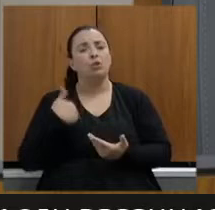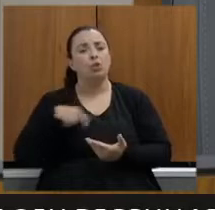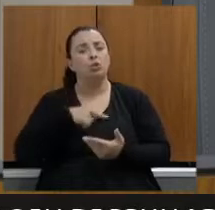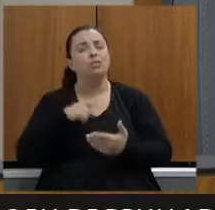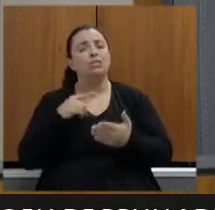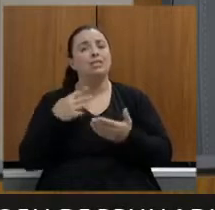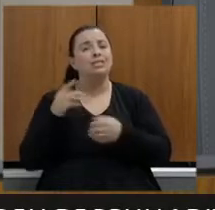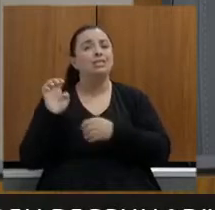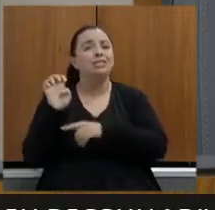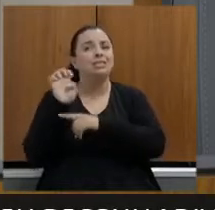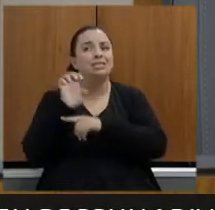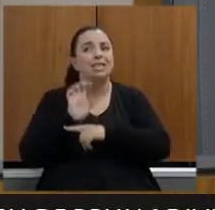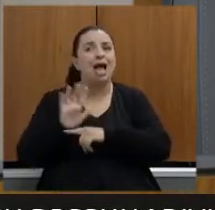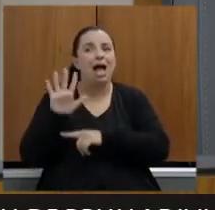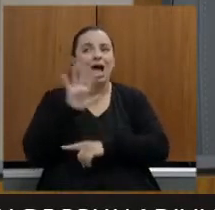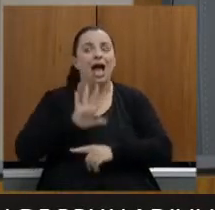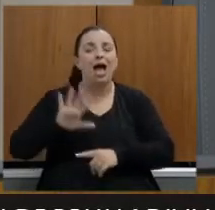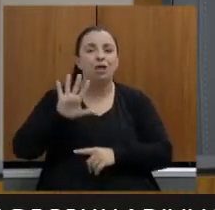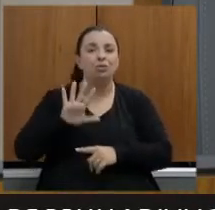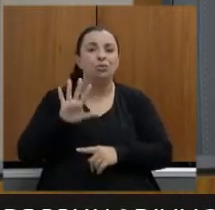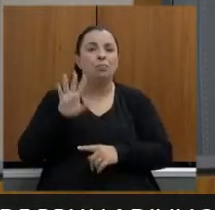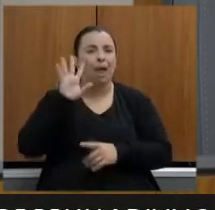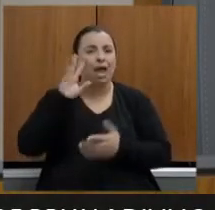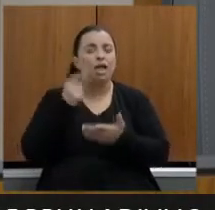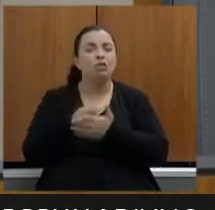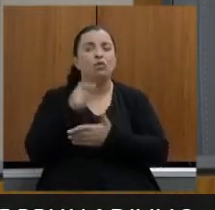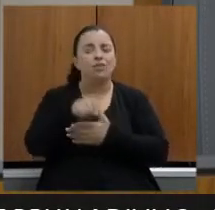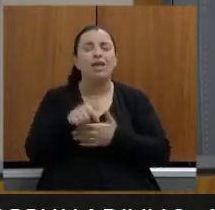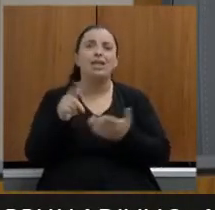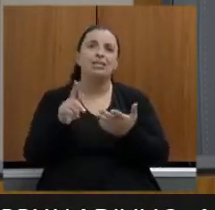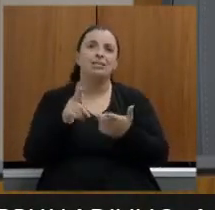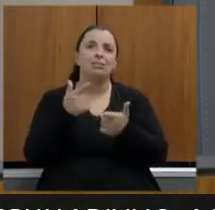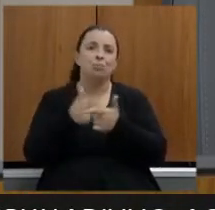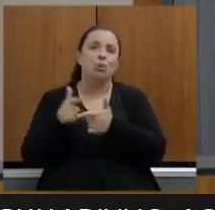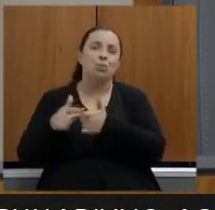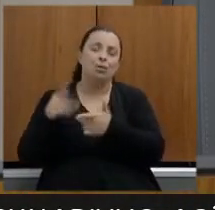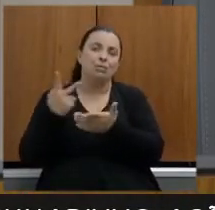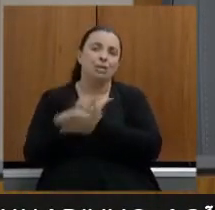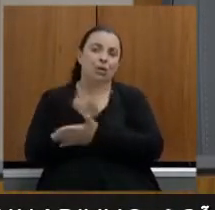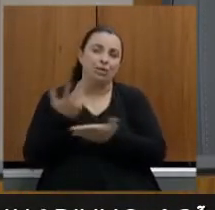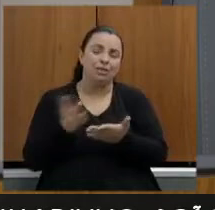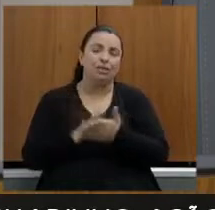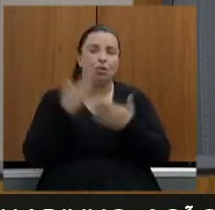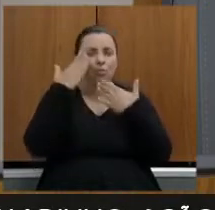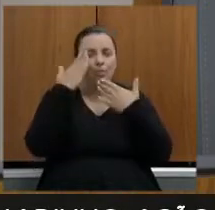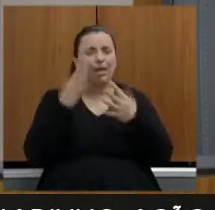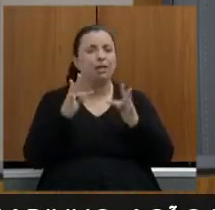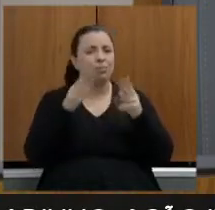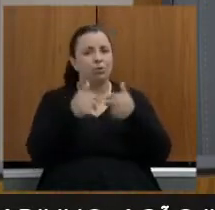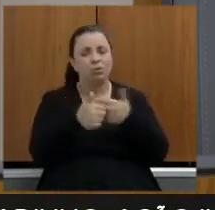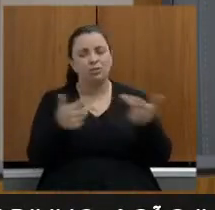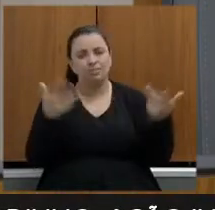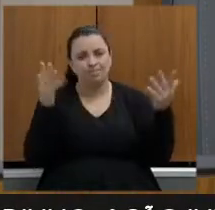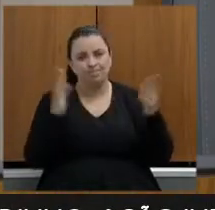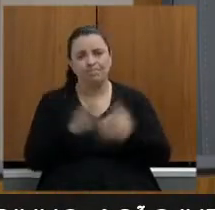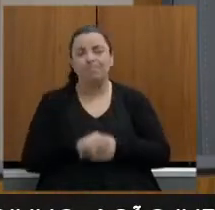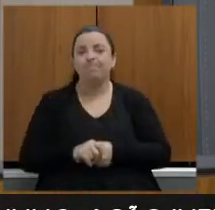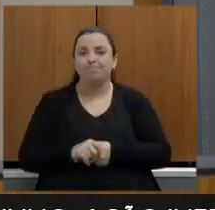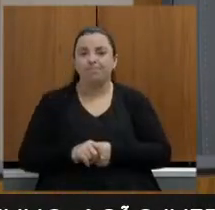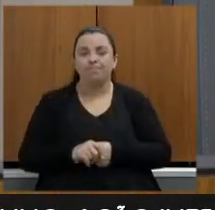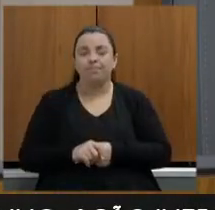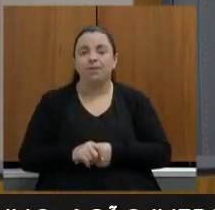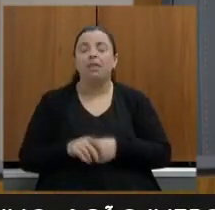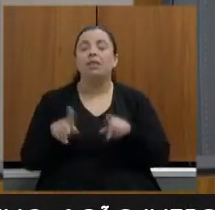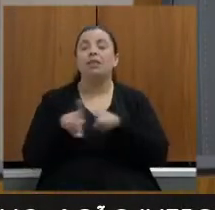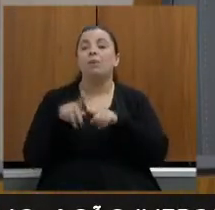estado na solução dessas questões viu parabéns doutor Leonardo e muito obrigada por tudo cumprimentar também o doutor